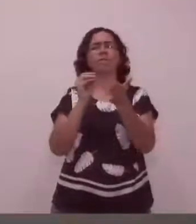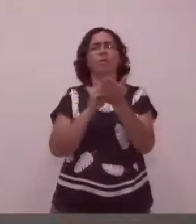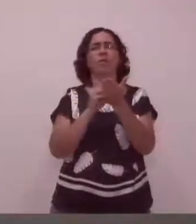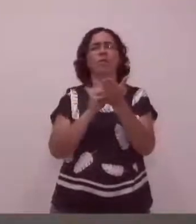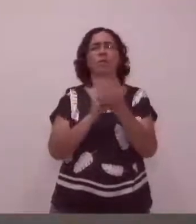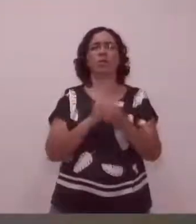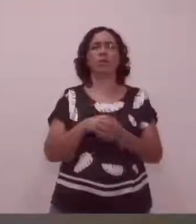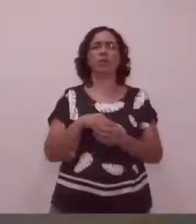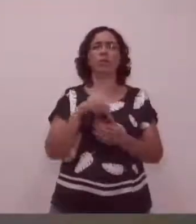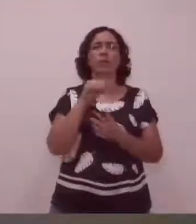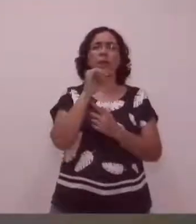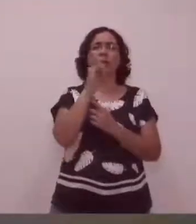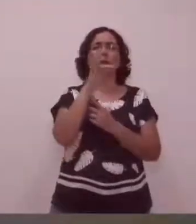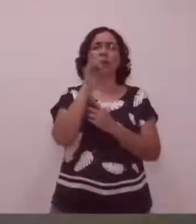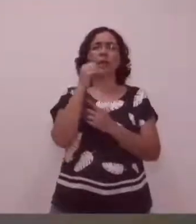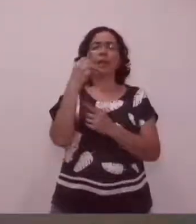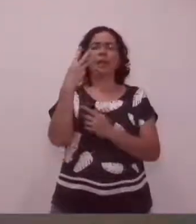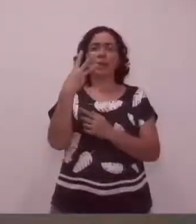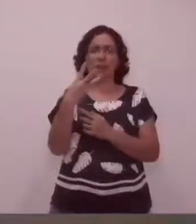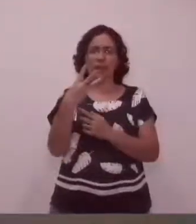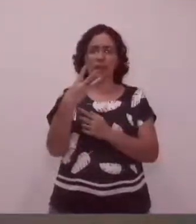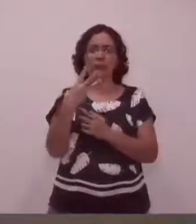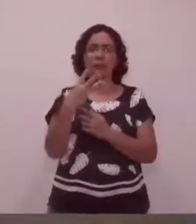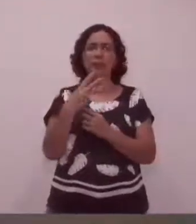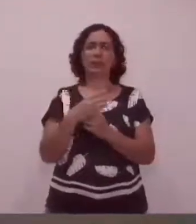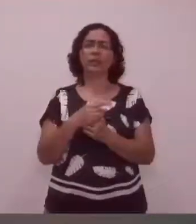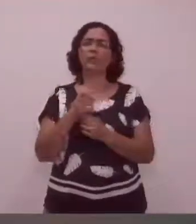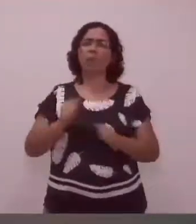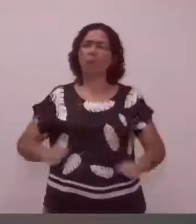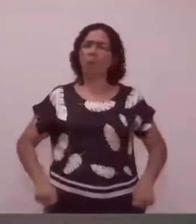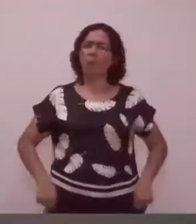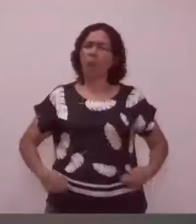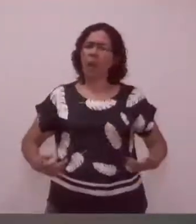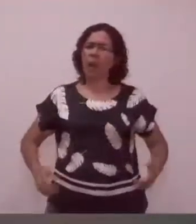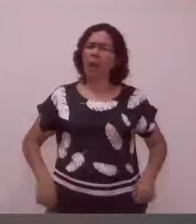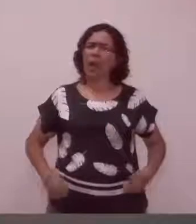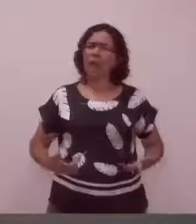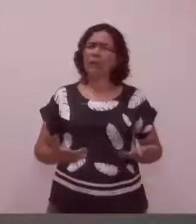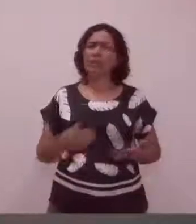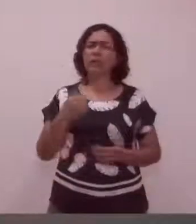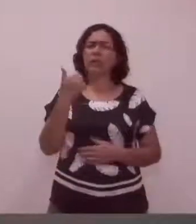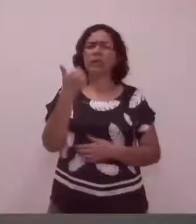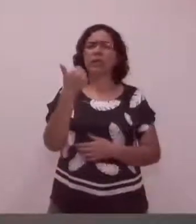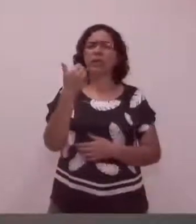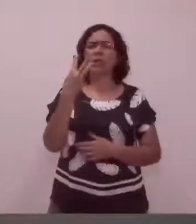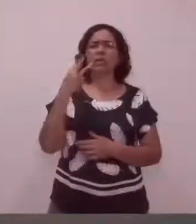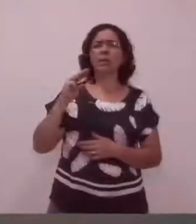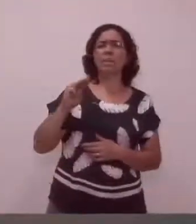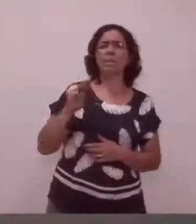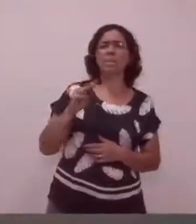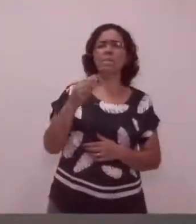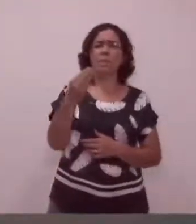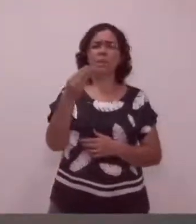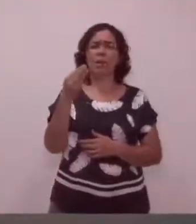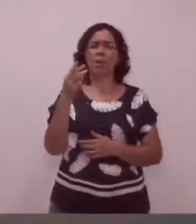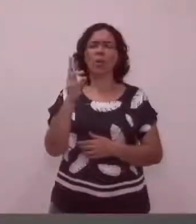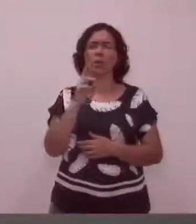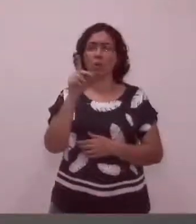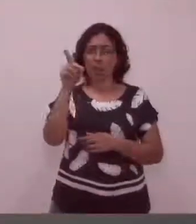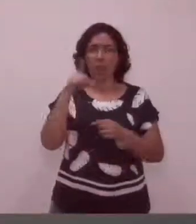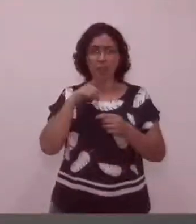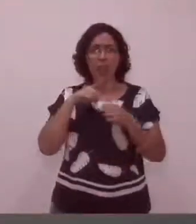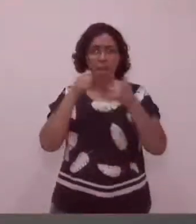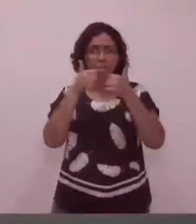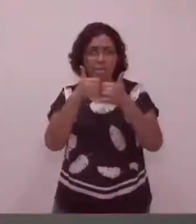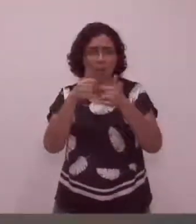ETA III, do São Joaquim. Foram gastos 13 milhões de reais. E ela funciona?